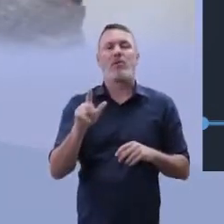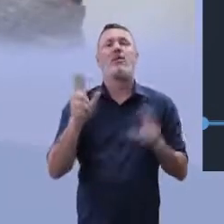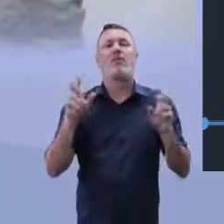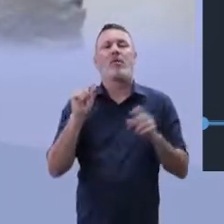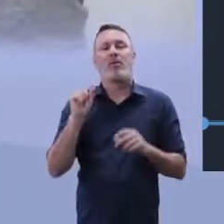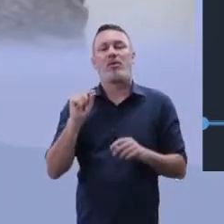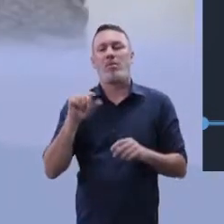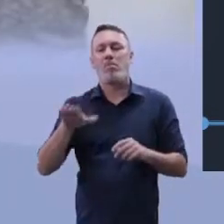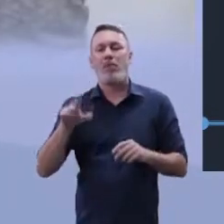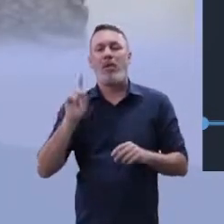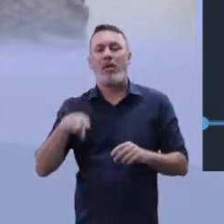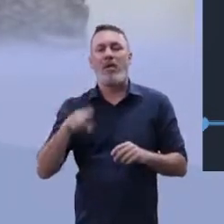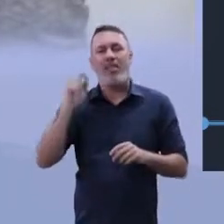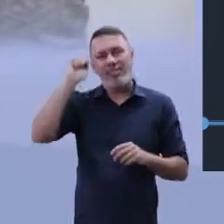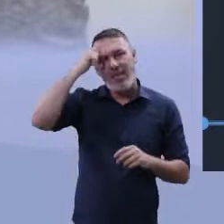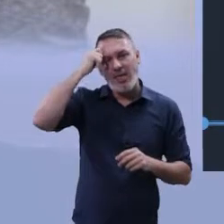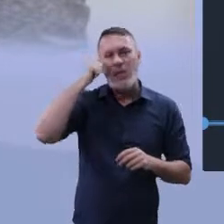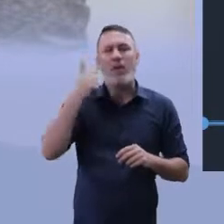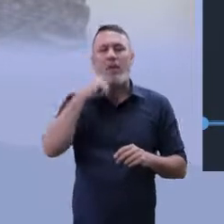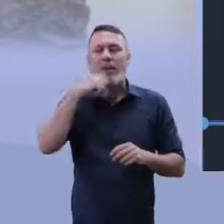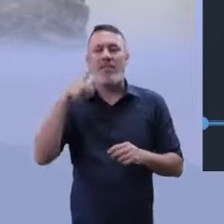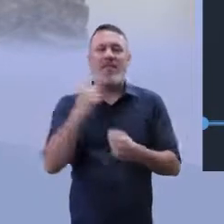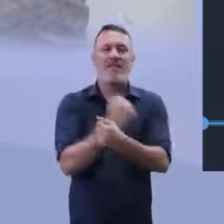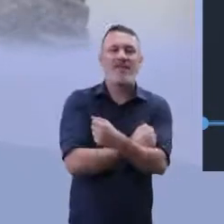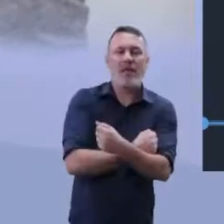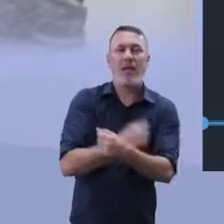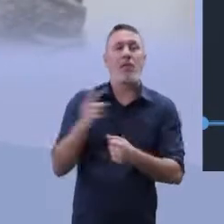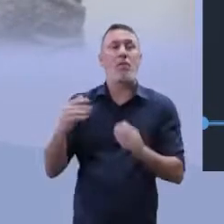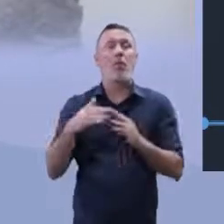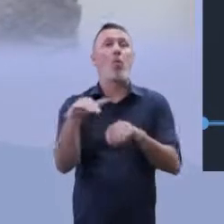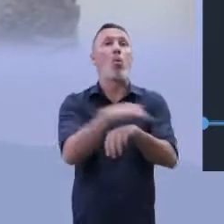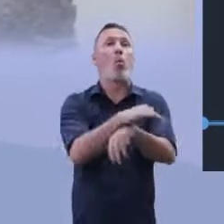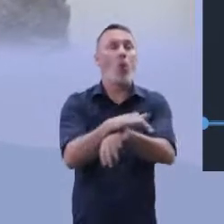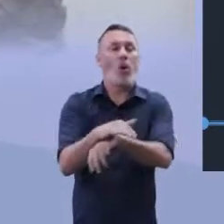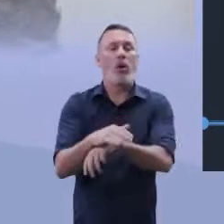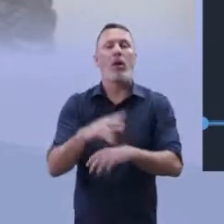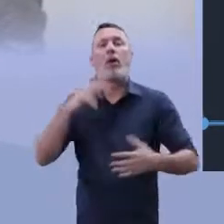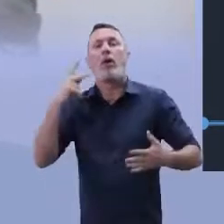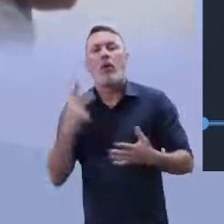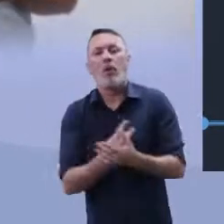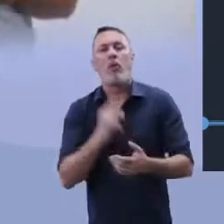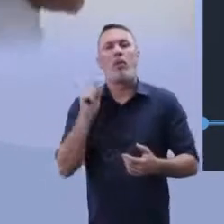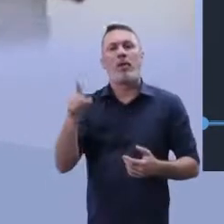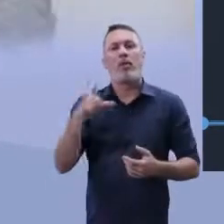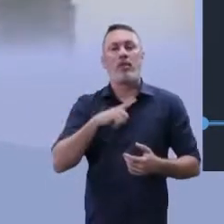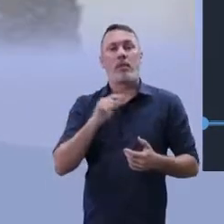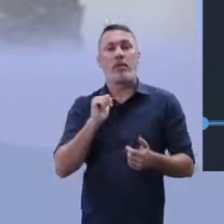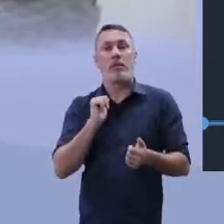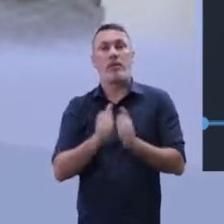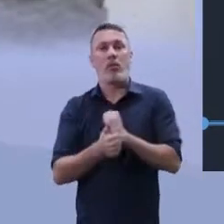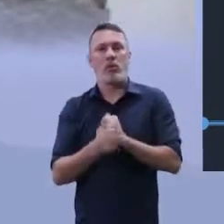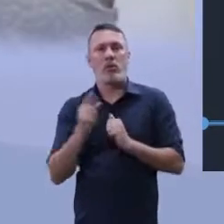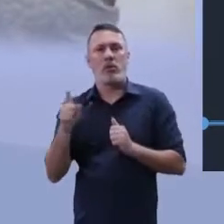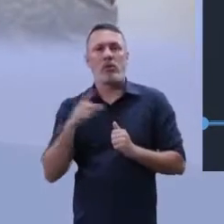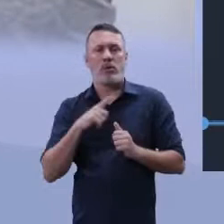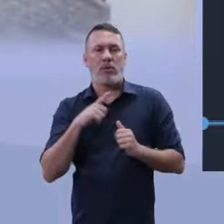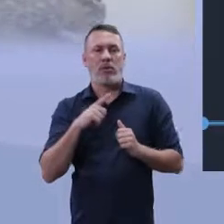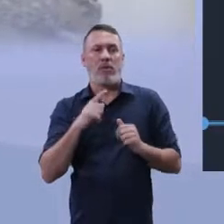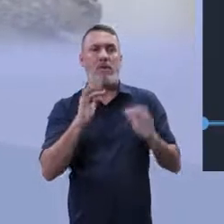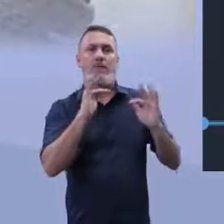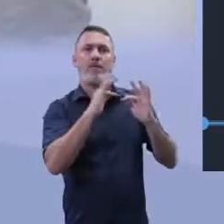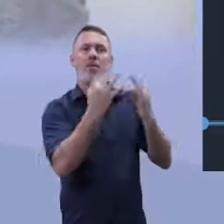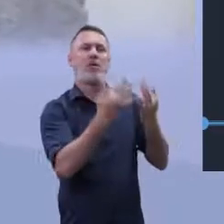viciada, né? E ele, particularmente, estava em situação de rua, não tinha onde morar. E, com uma boa vocação para o esporte dele,